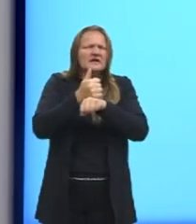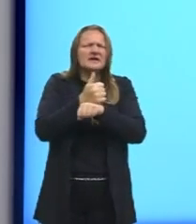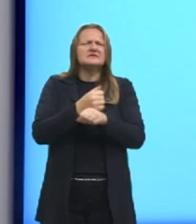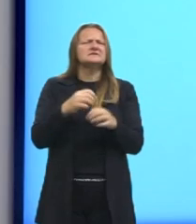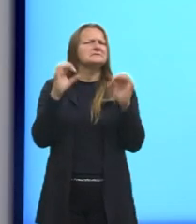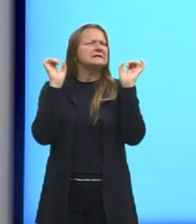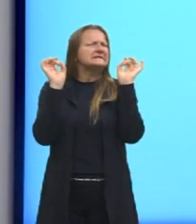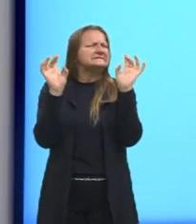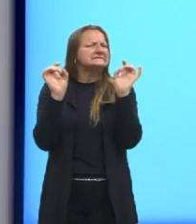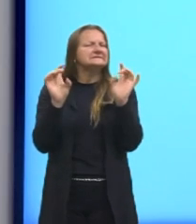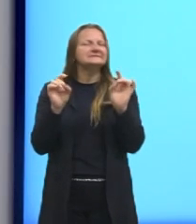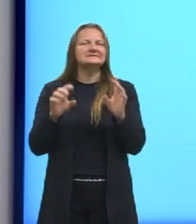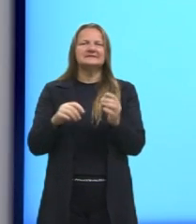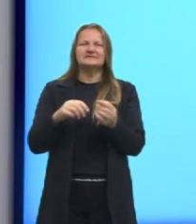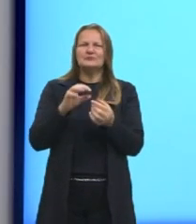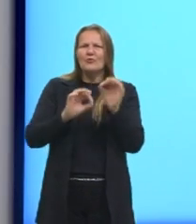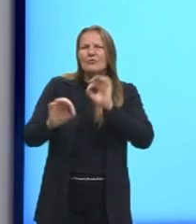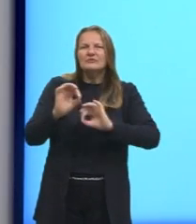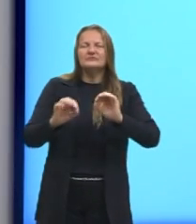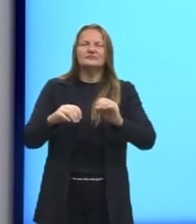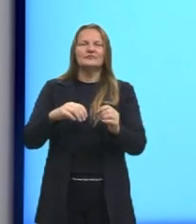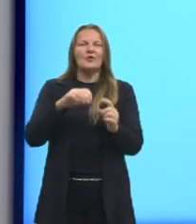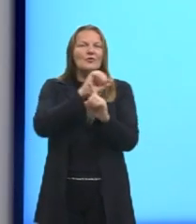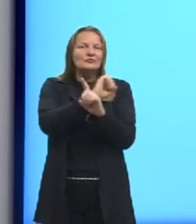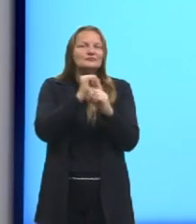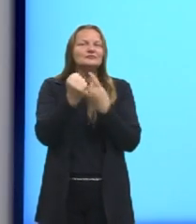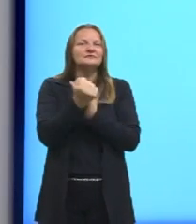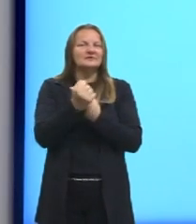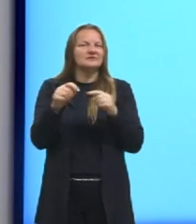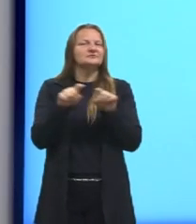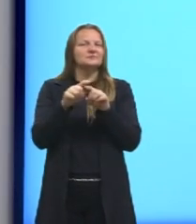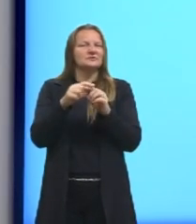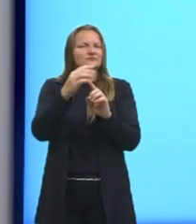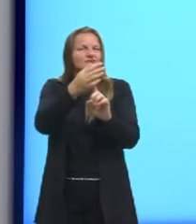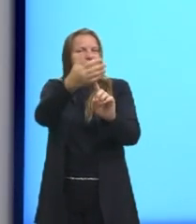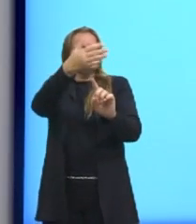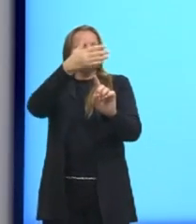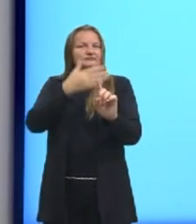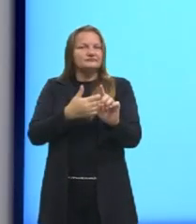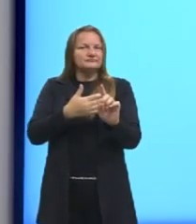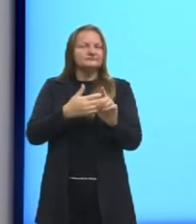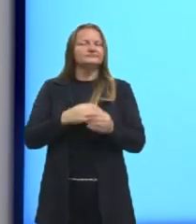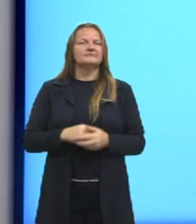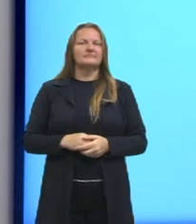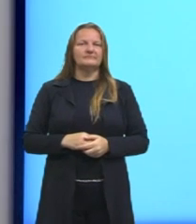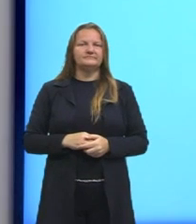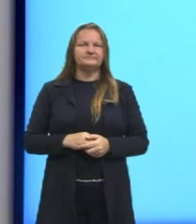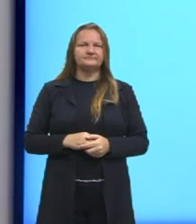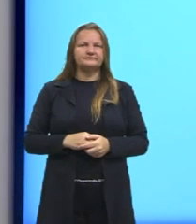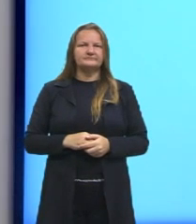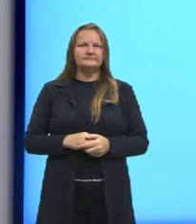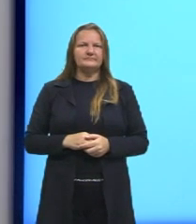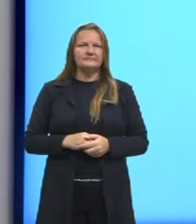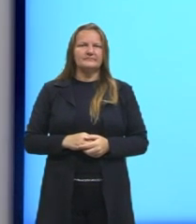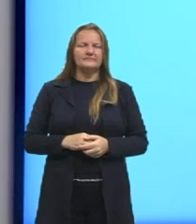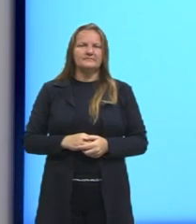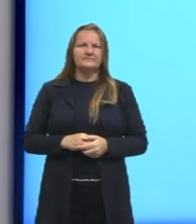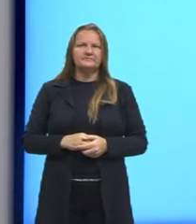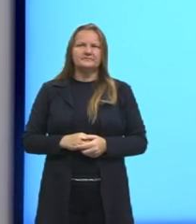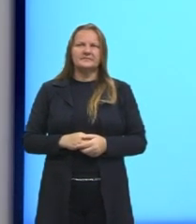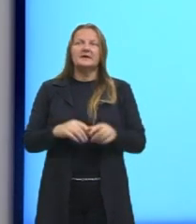aula oito. A sociedade está logo atrás deles. Então, fala mais um pouquinho sobre isso.